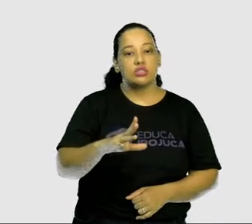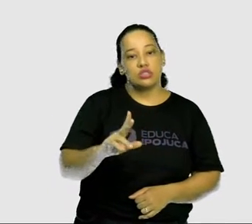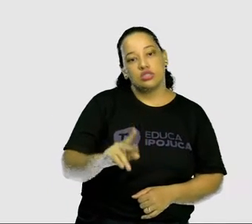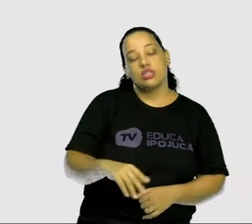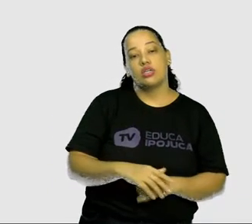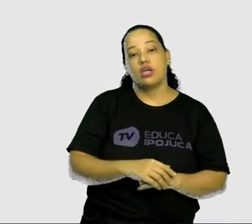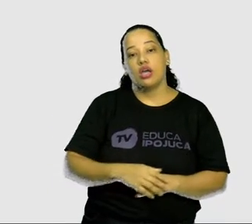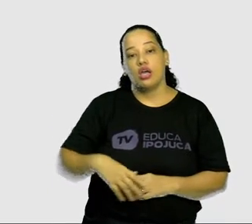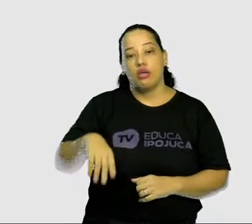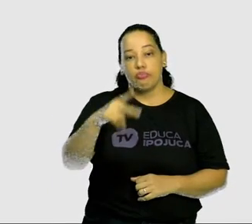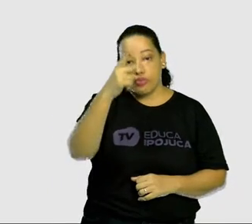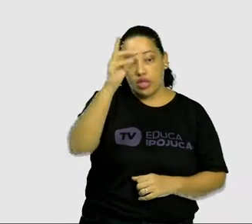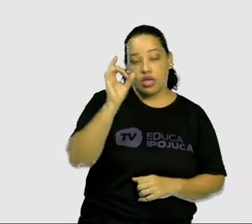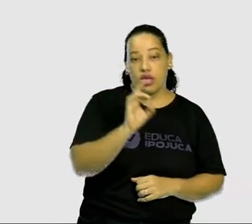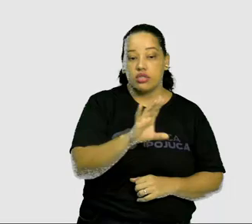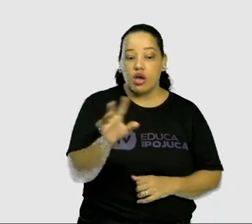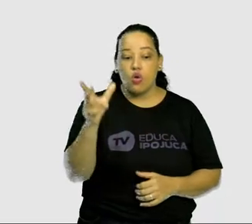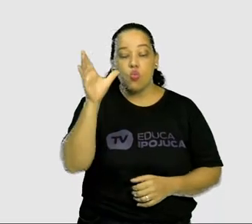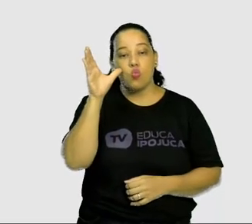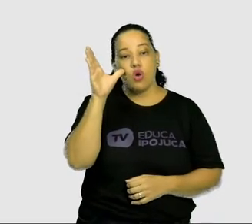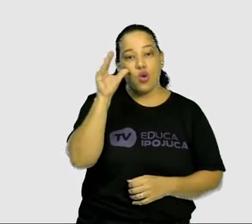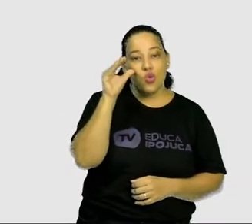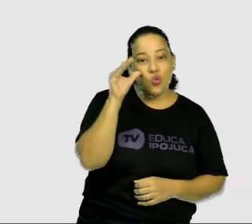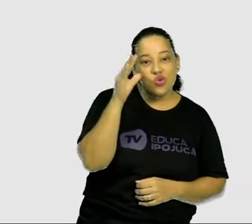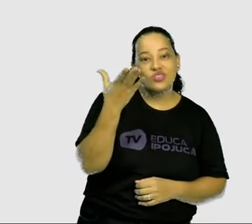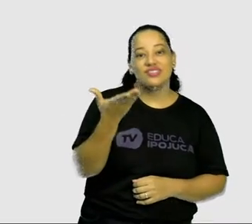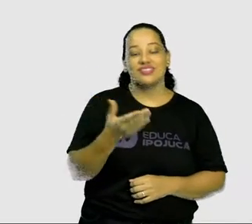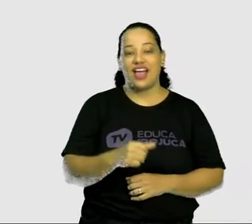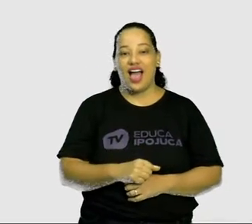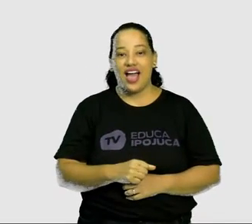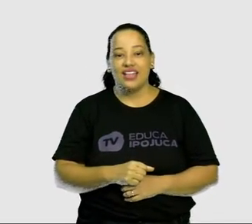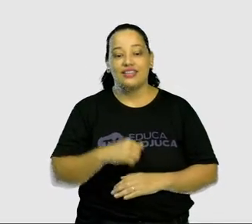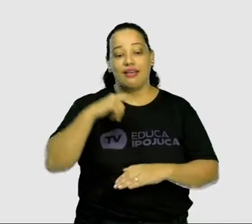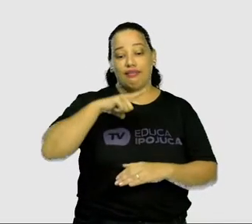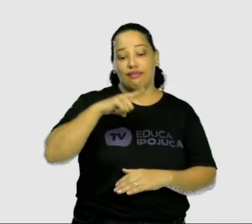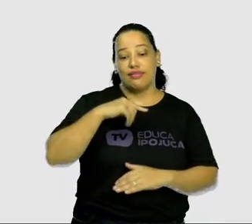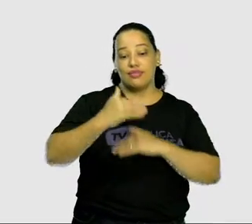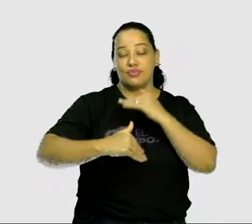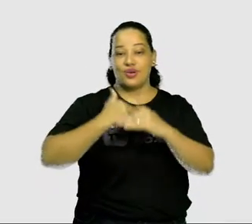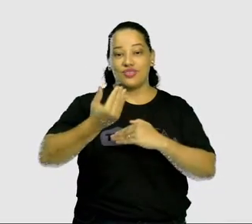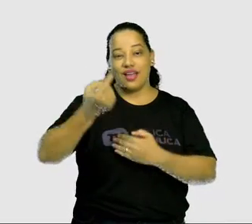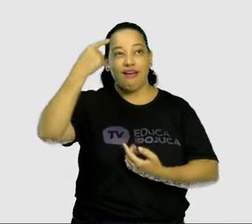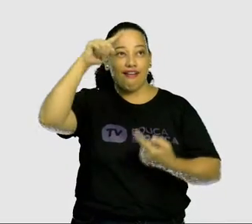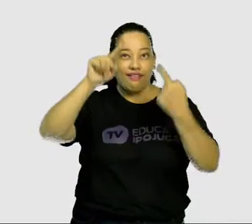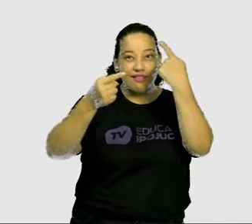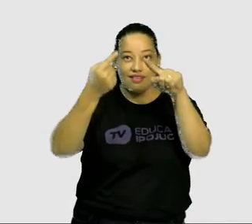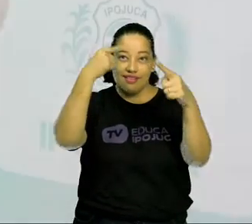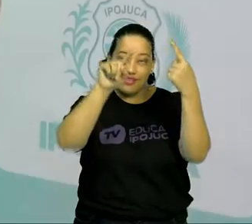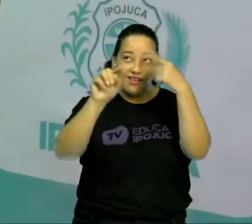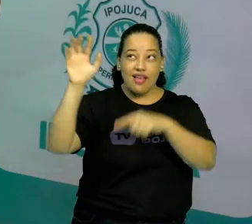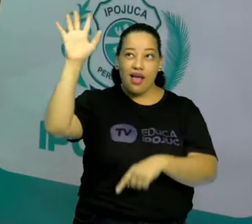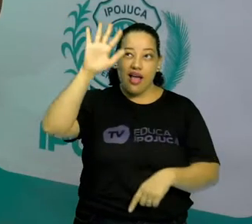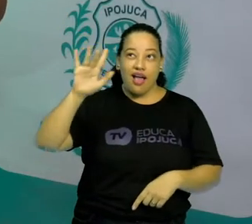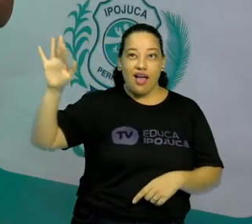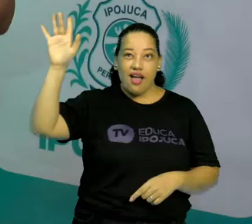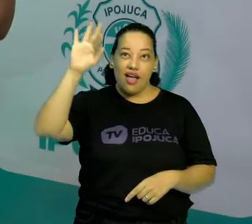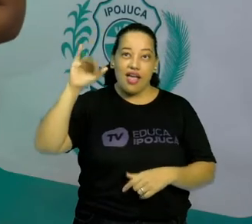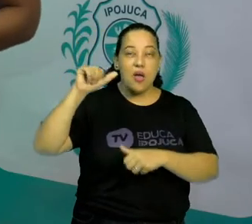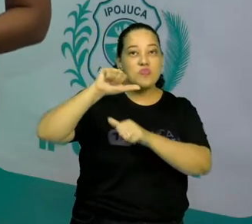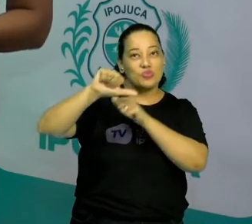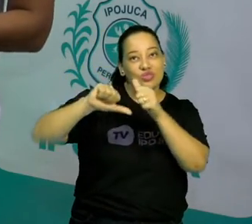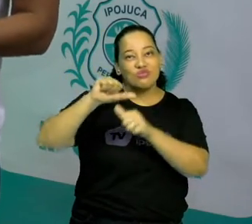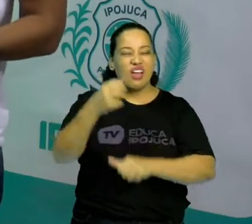intencionalidade e curiosidade resultam num processo criativo para modificar imaginariamente a realidade